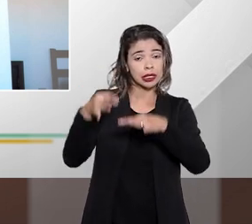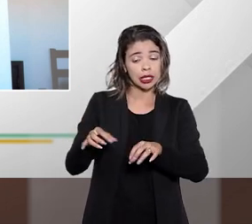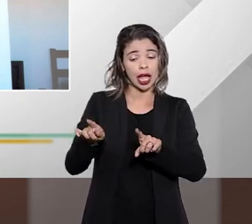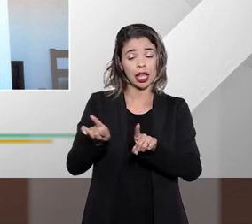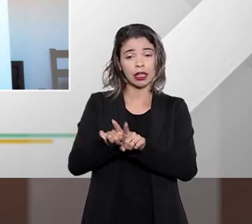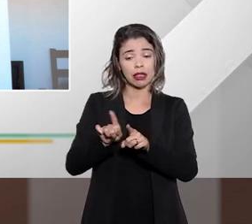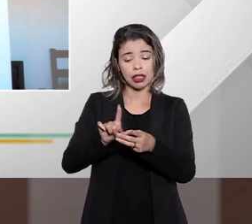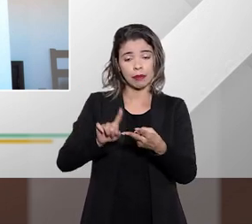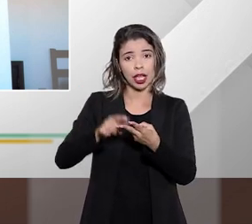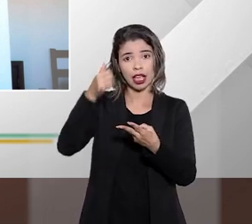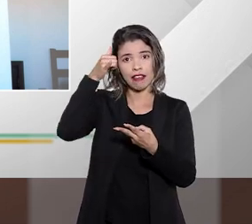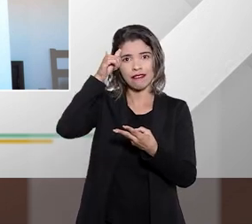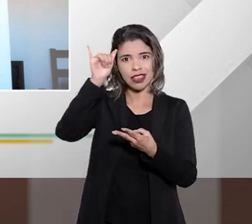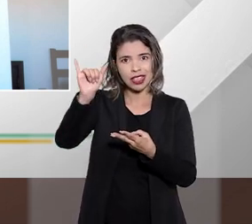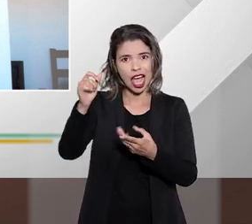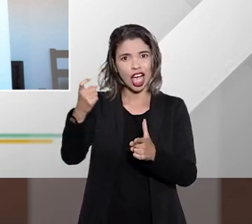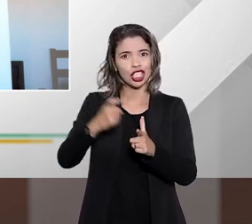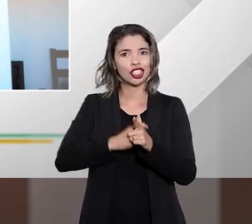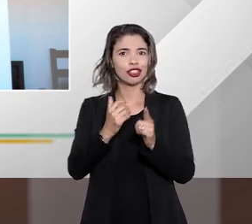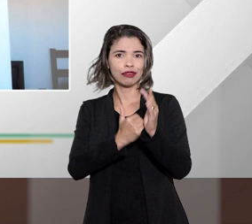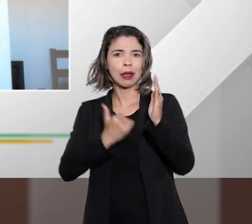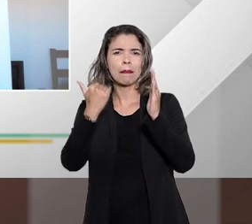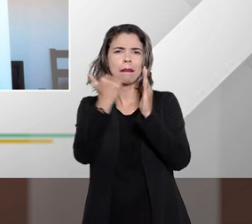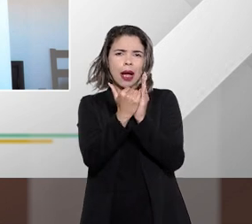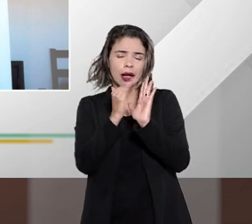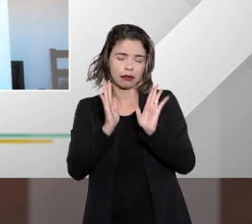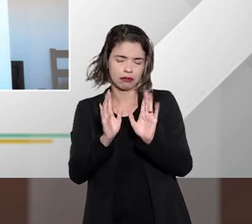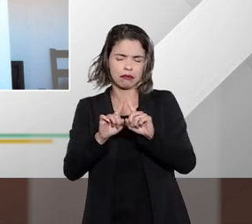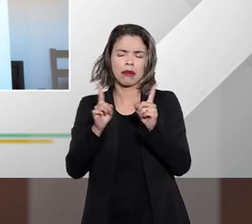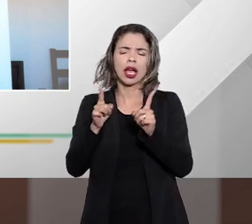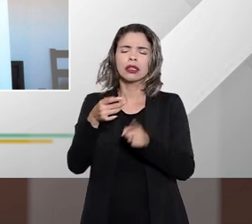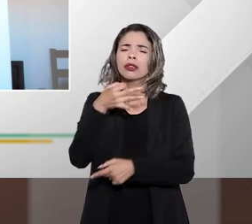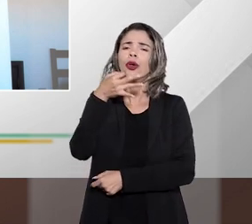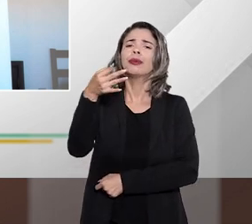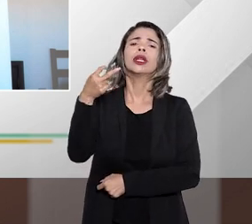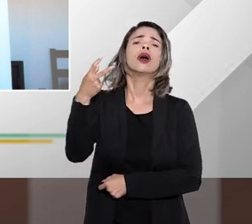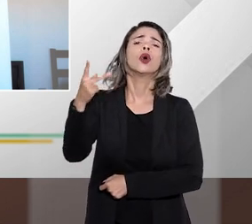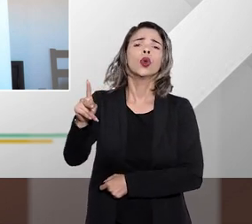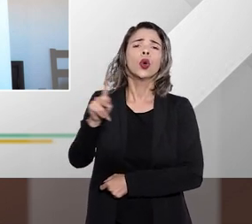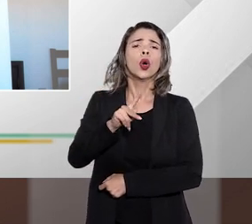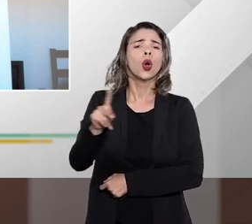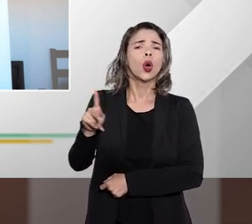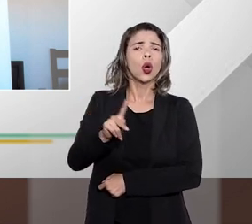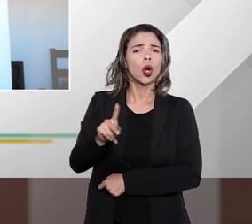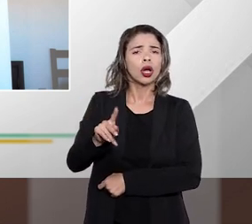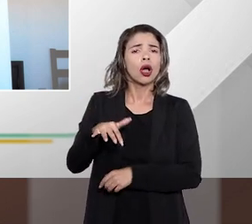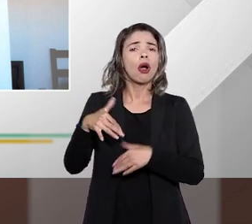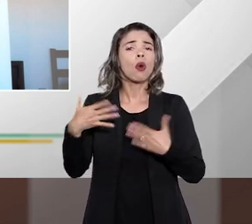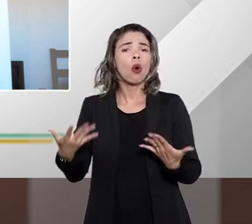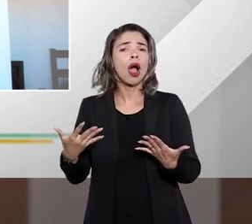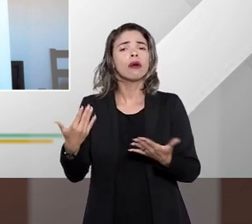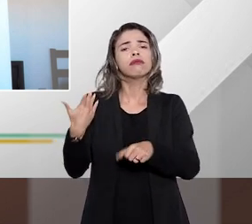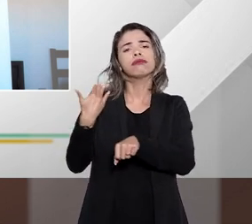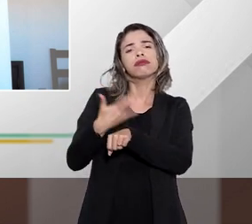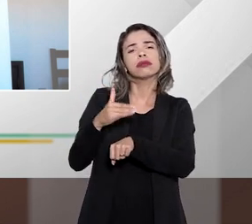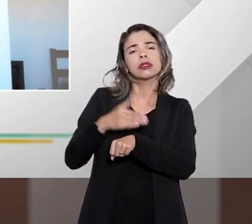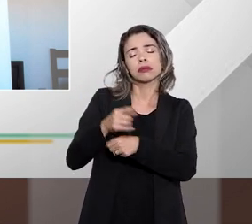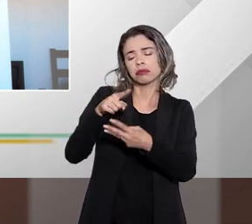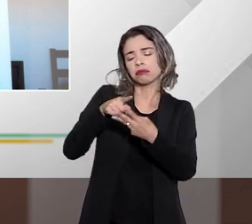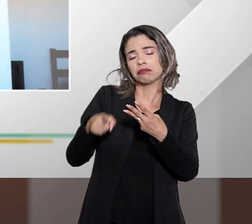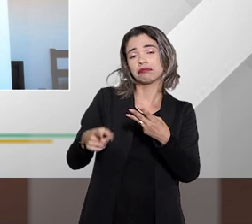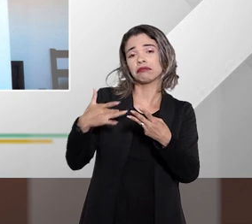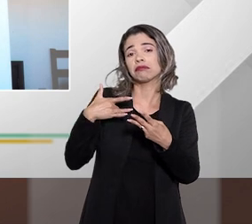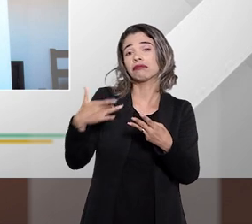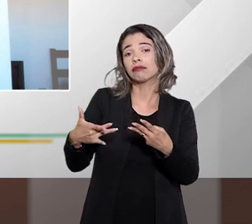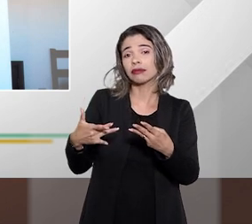e ao tratamento de situações de superendividamento na sua avaliação professora como é que seriam colocadas em prática tais